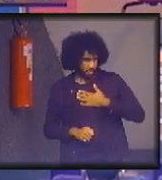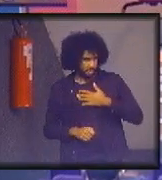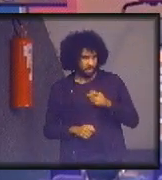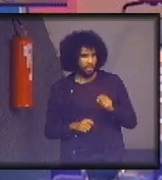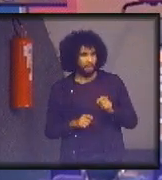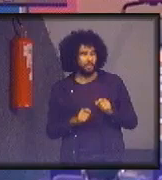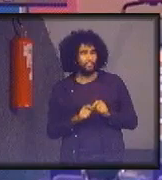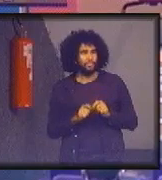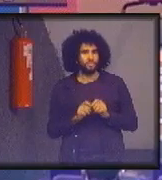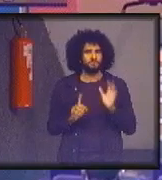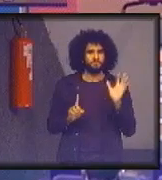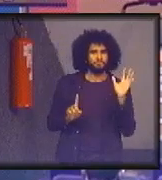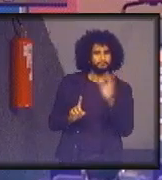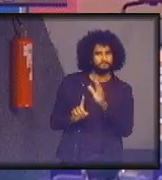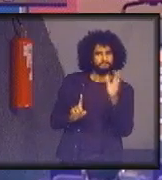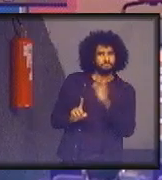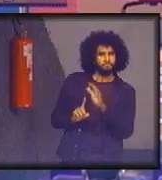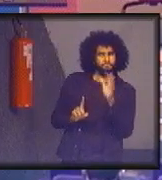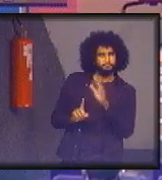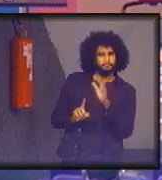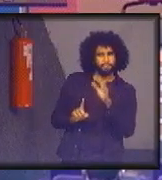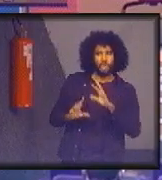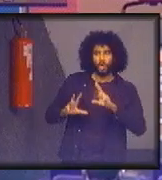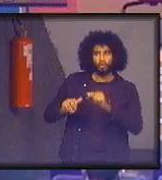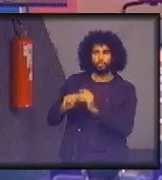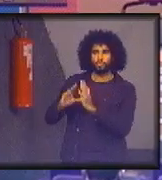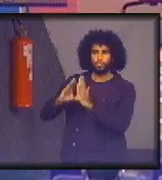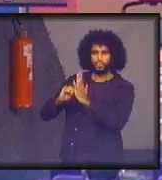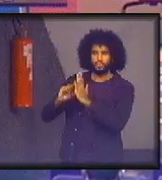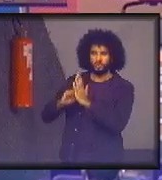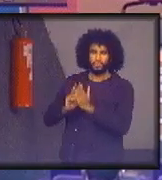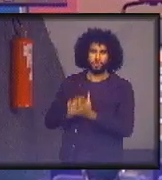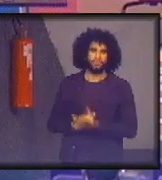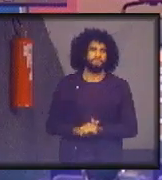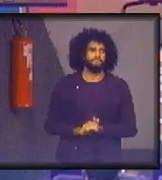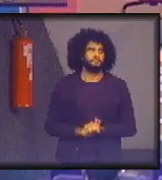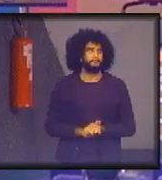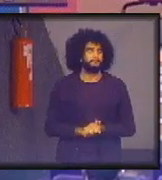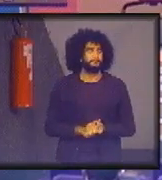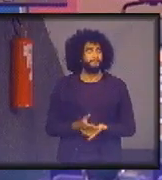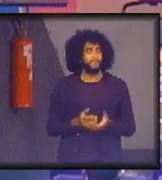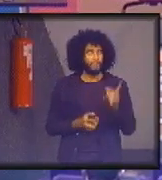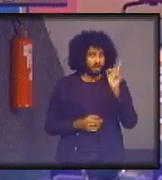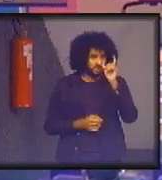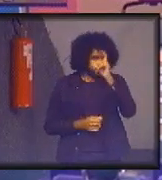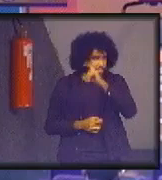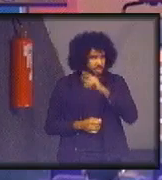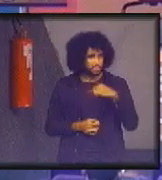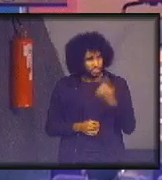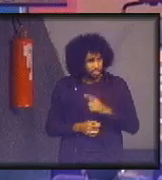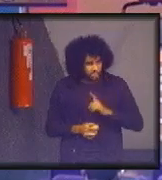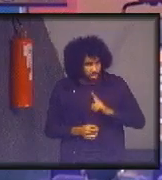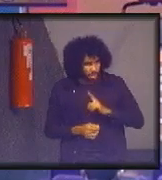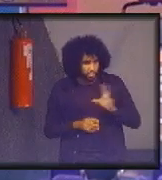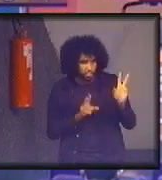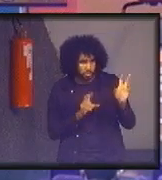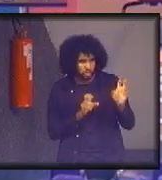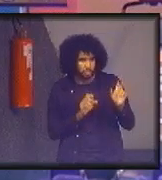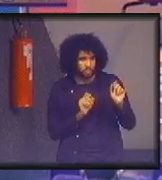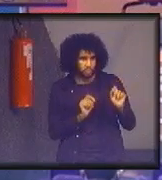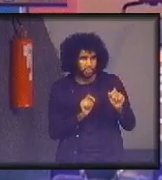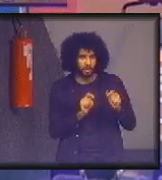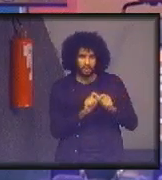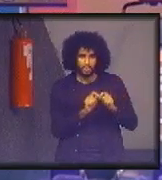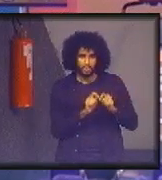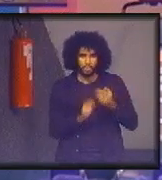constrangimento ético aos governos. A grande dificuldade que nós temos nos nossos temas é fazer com